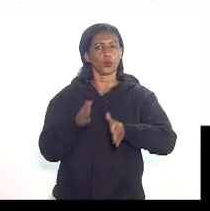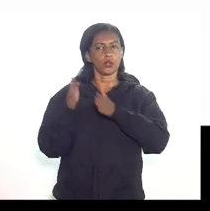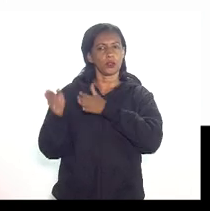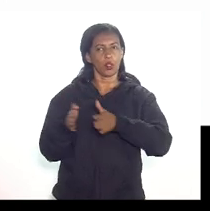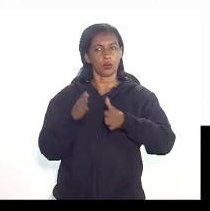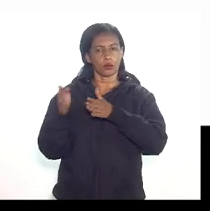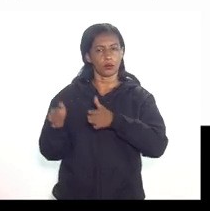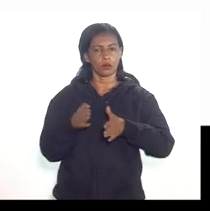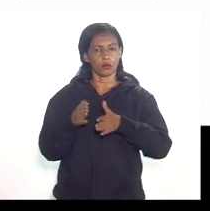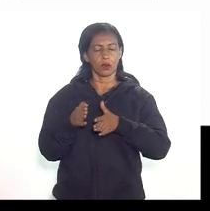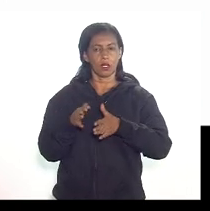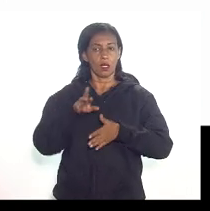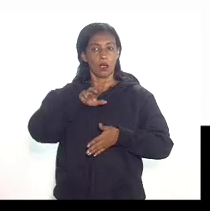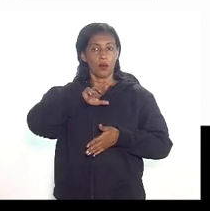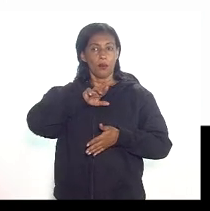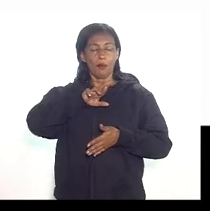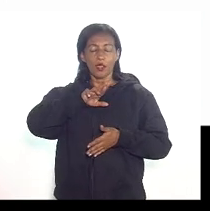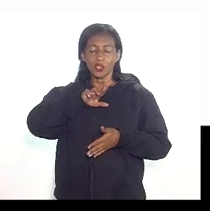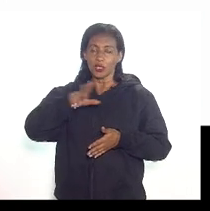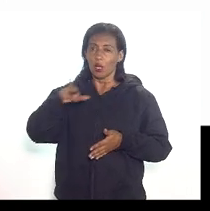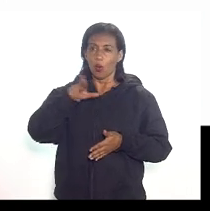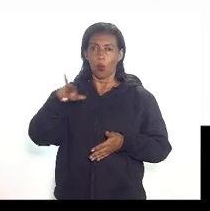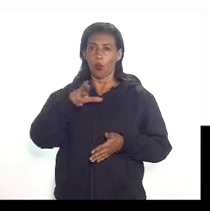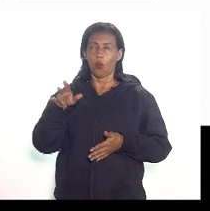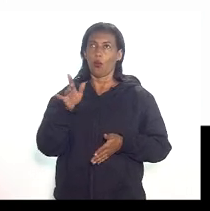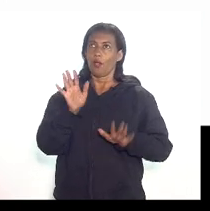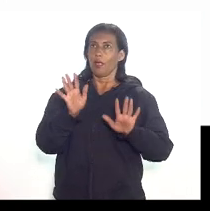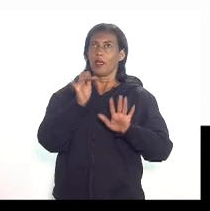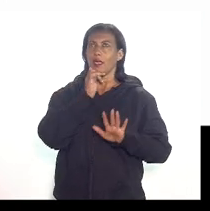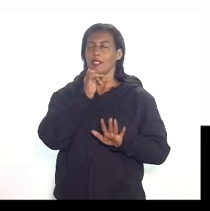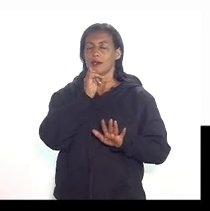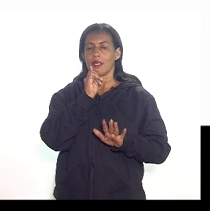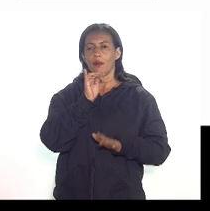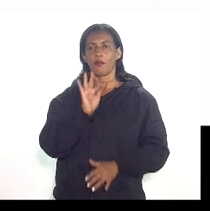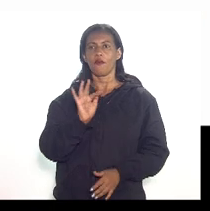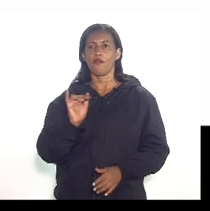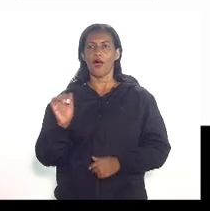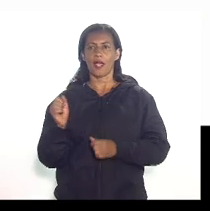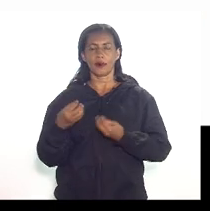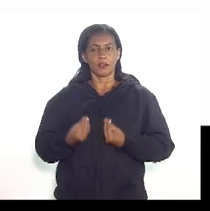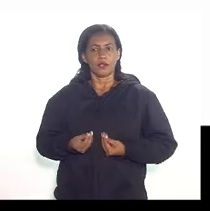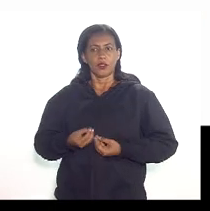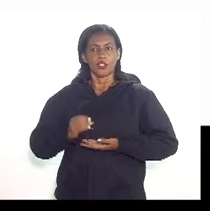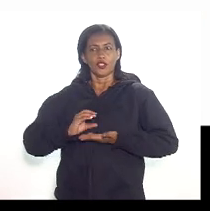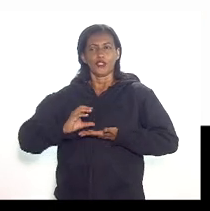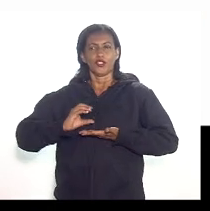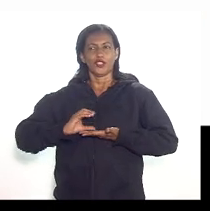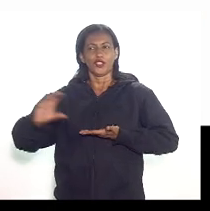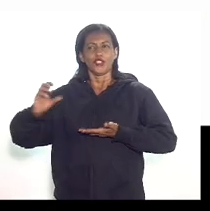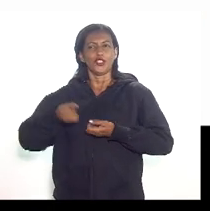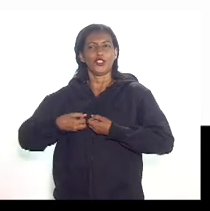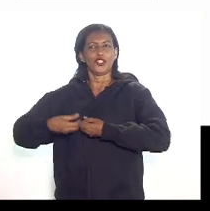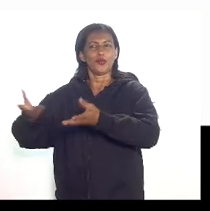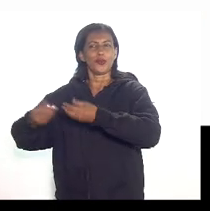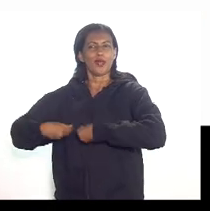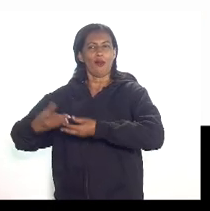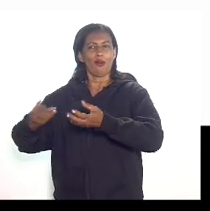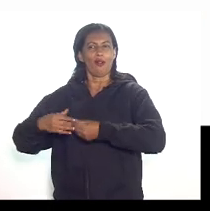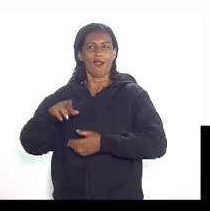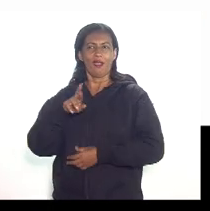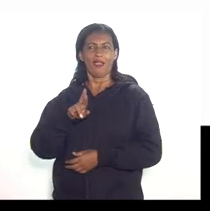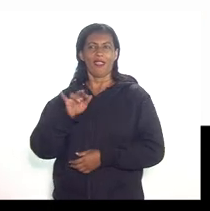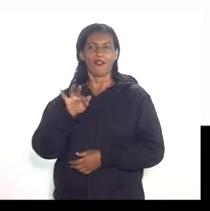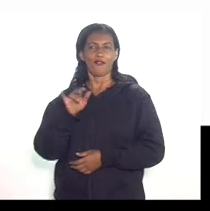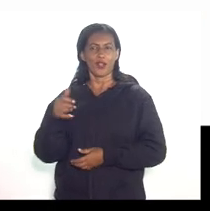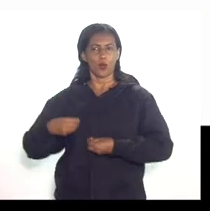mas não prever por exemplo a fase de distribuição a fase de refino então por exemplo